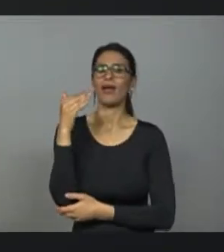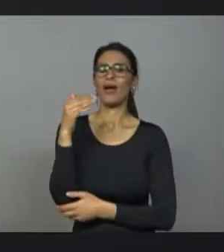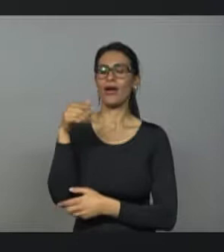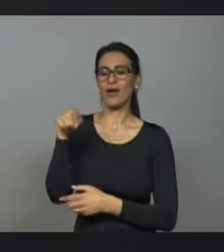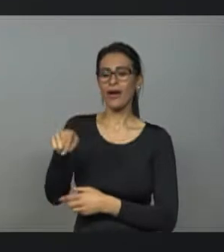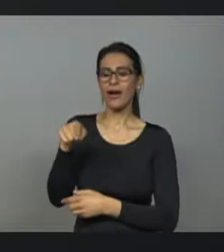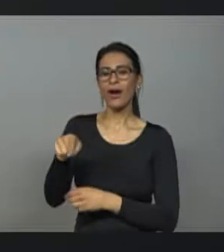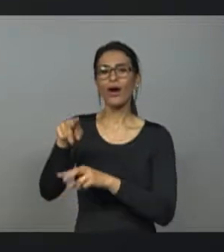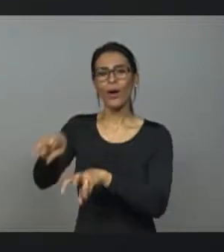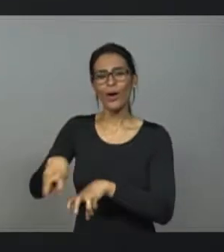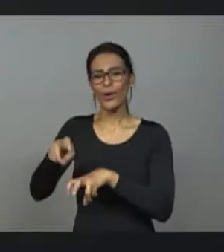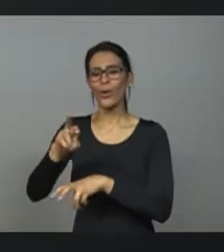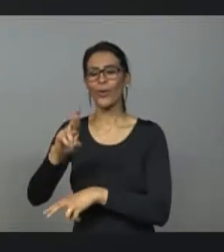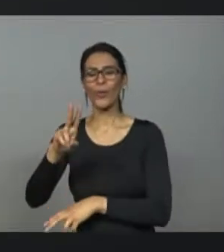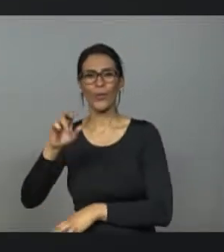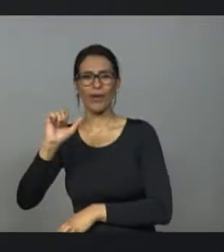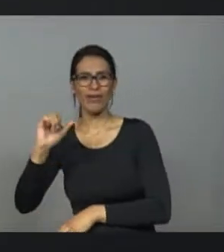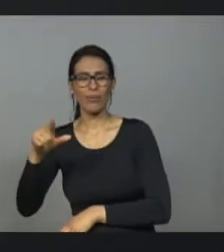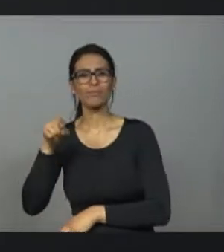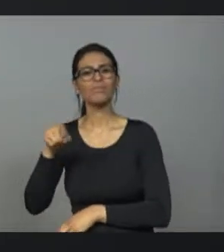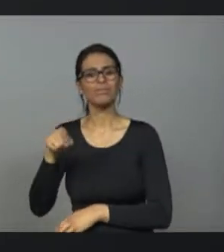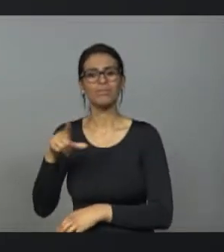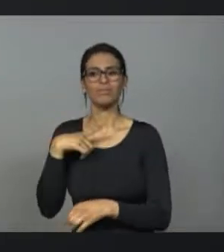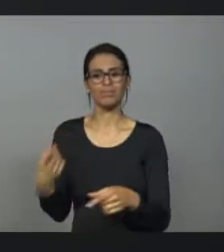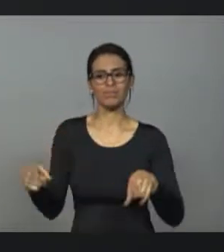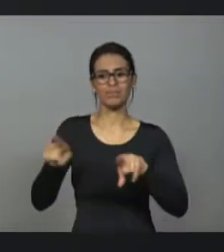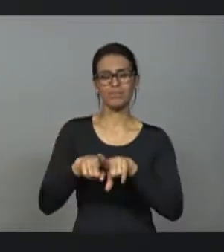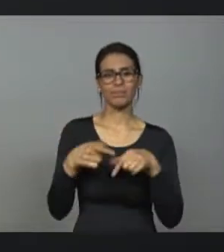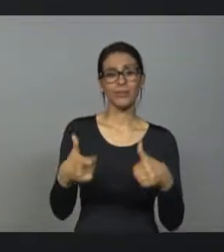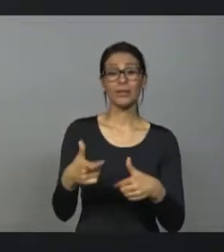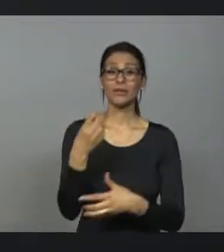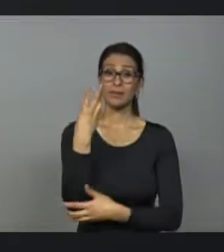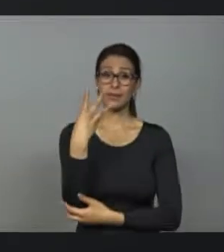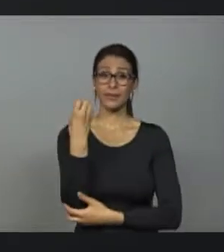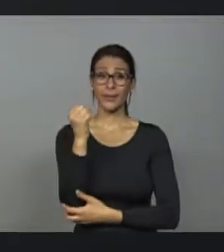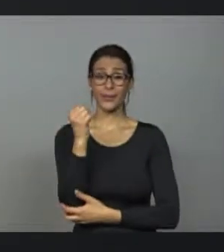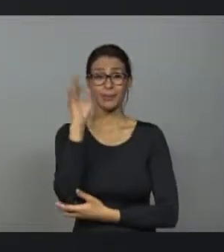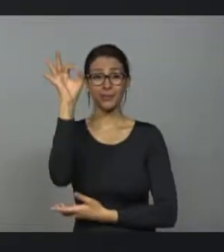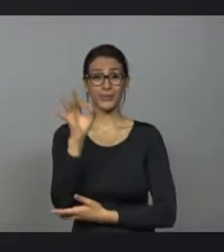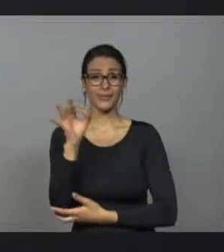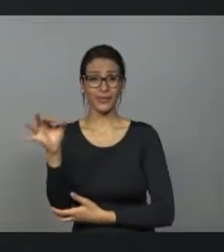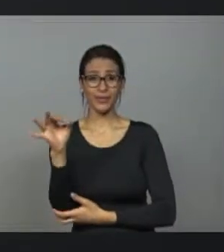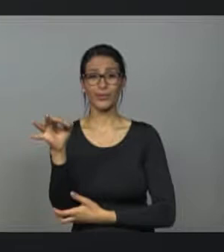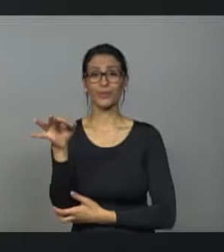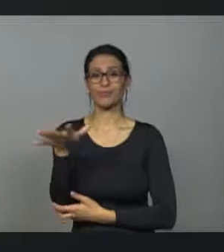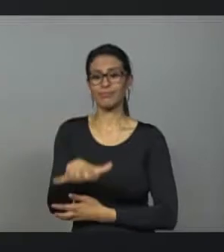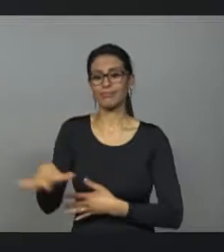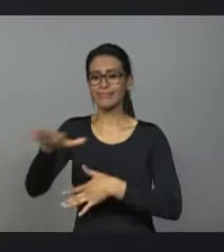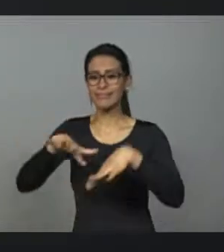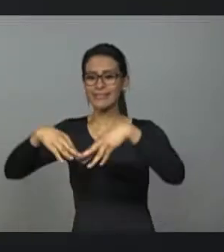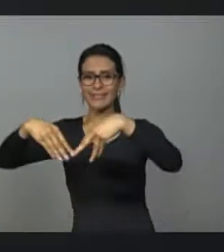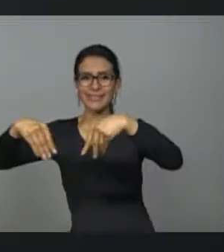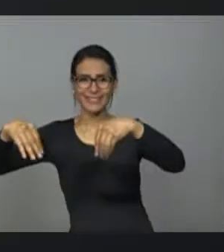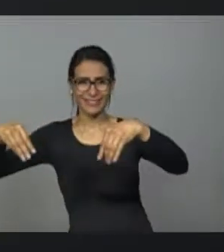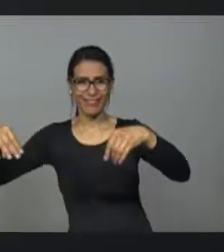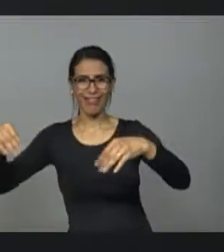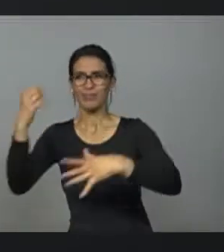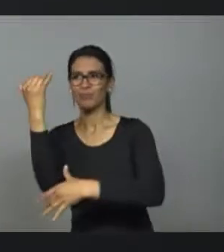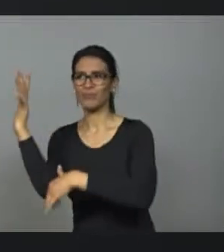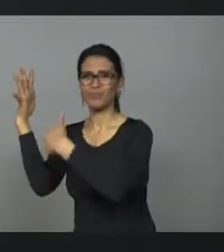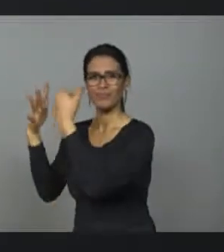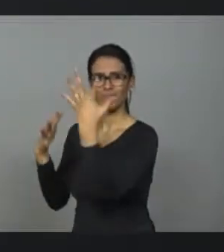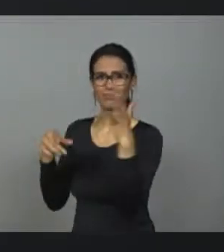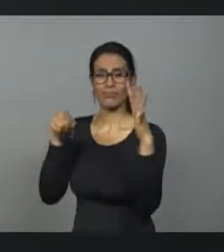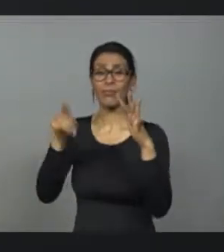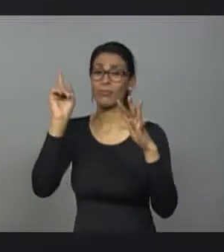preservação no meio ambiente. 38% das terras, das áreas de preservação natural estão em